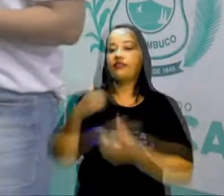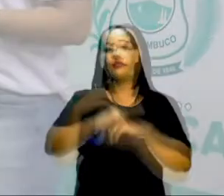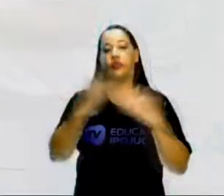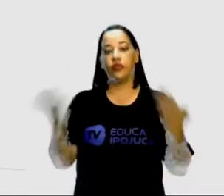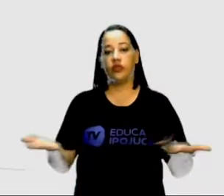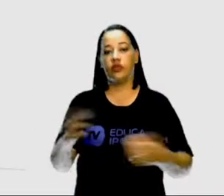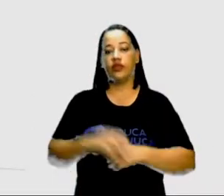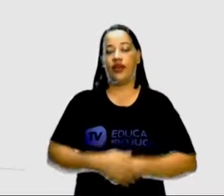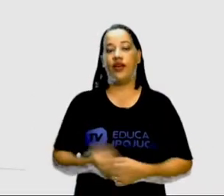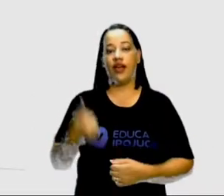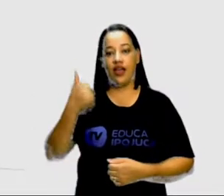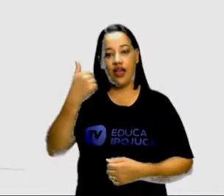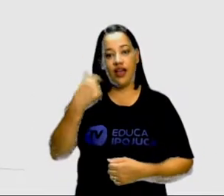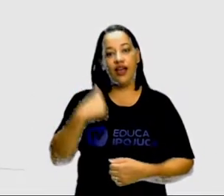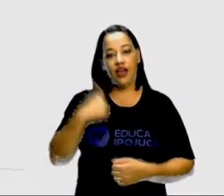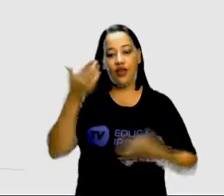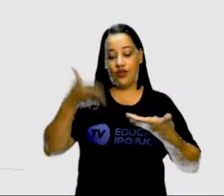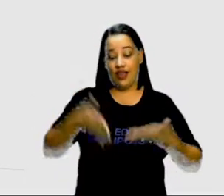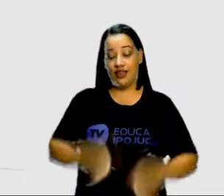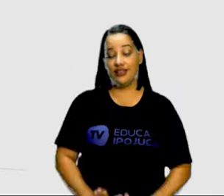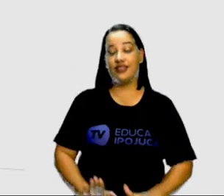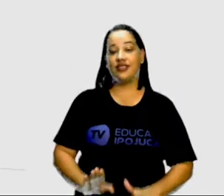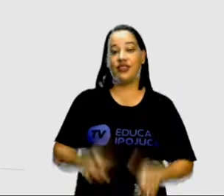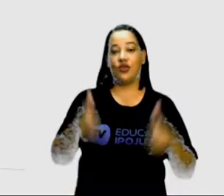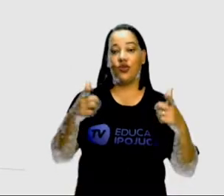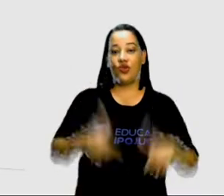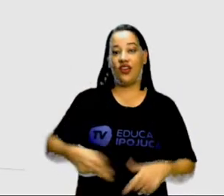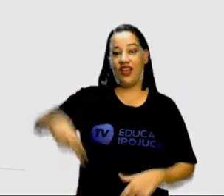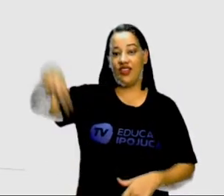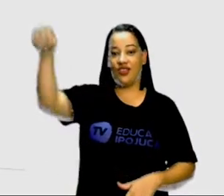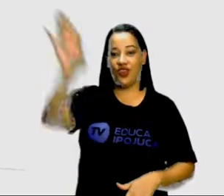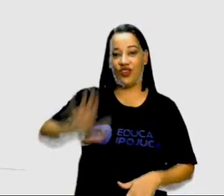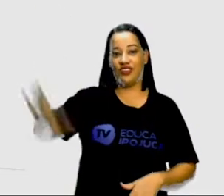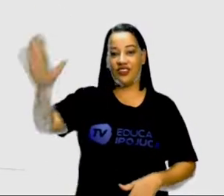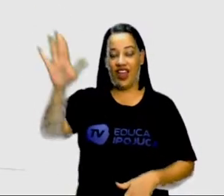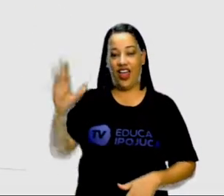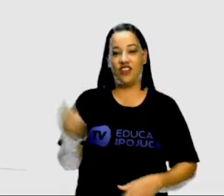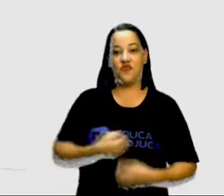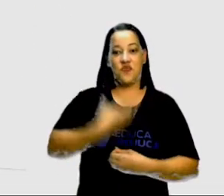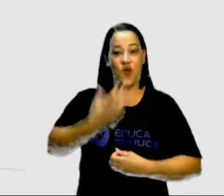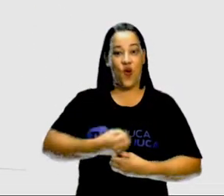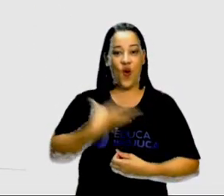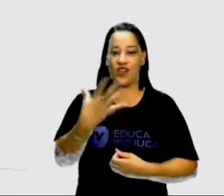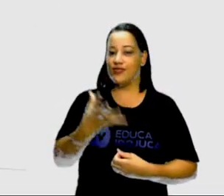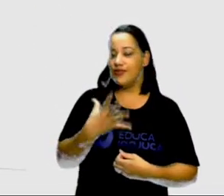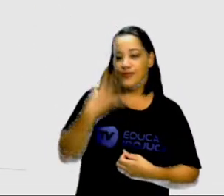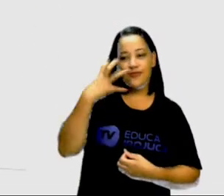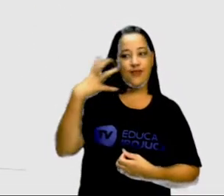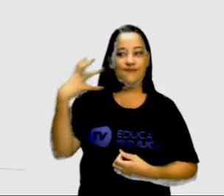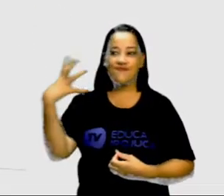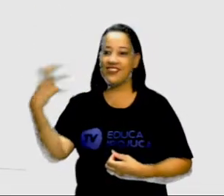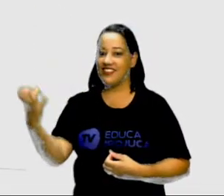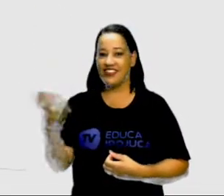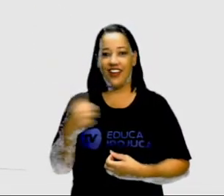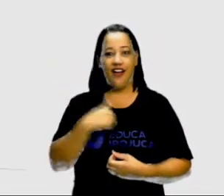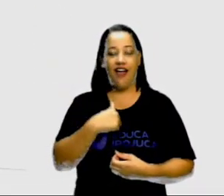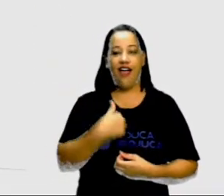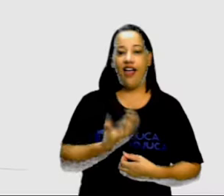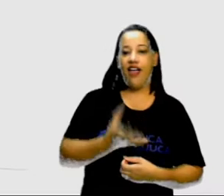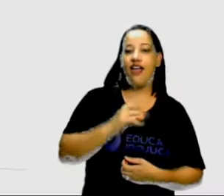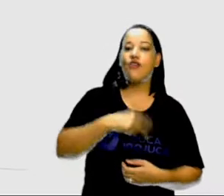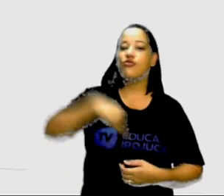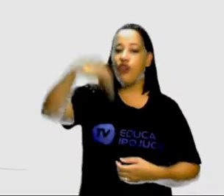Eu nasci lá no Nordeste, poesia é minha paixão, serei sempre nordestino, de corpo,